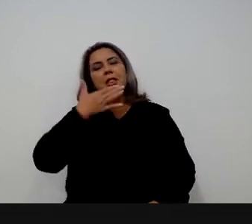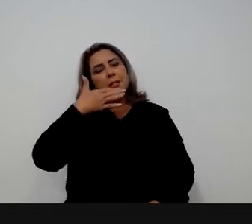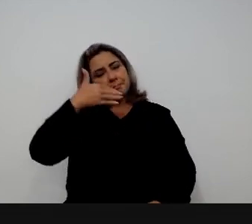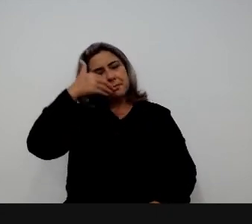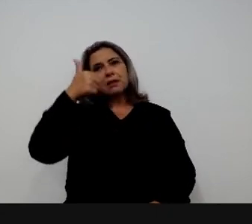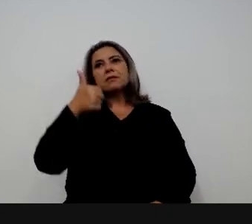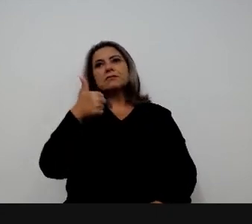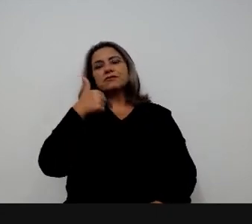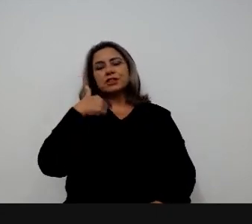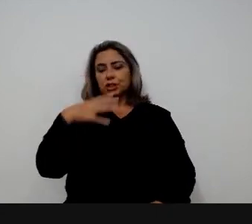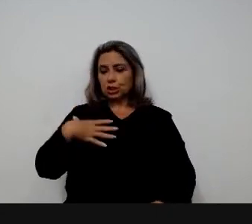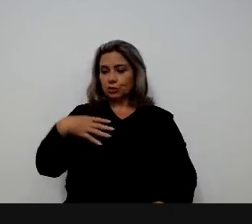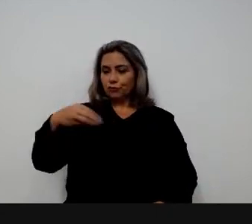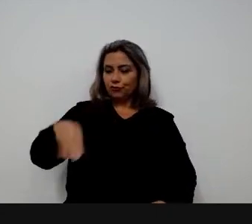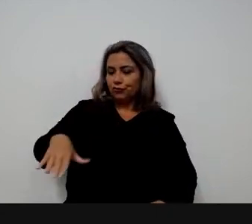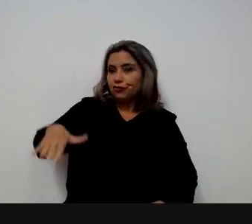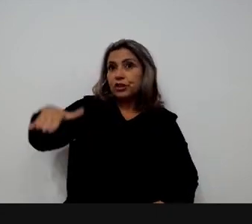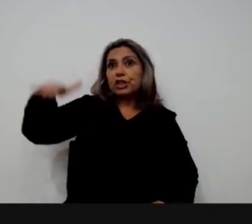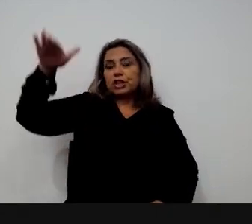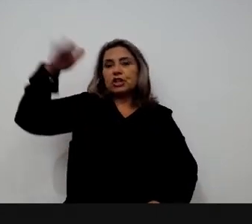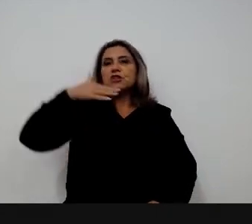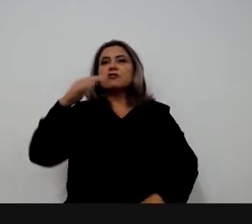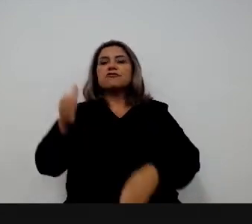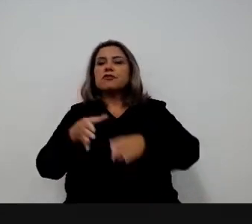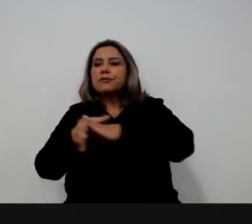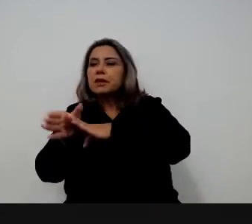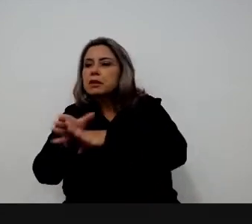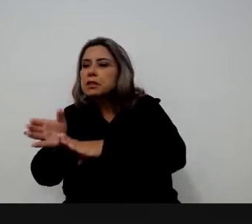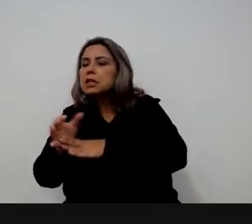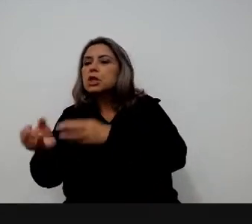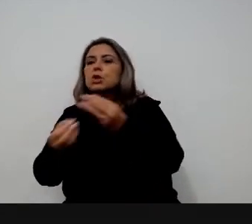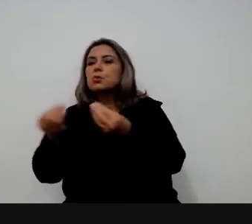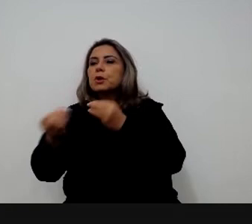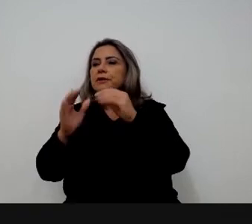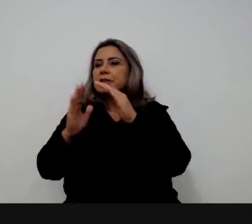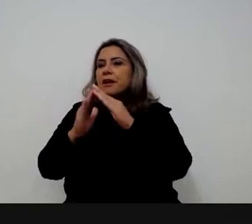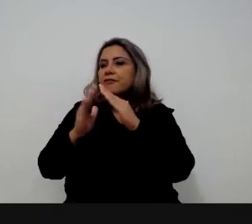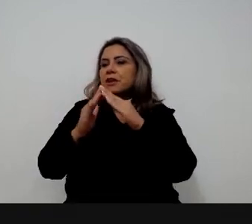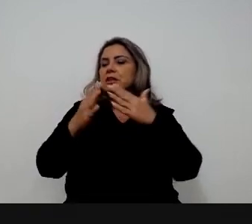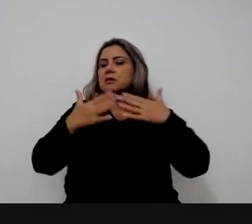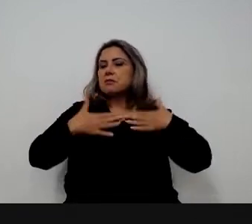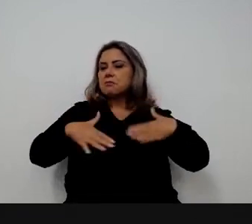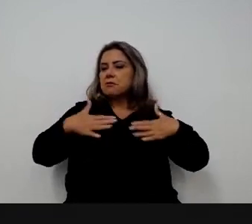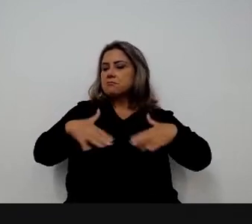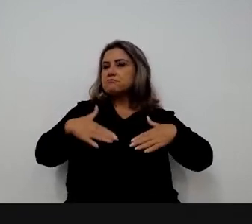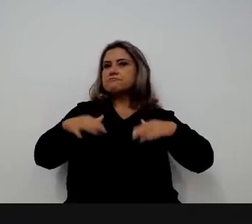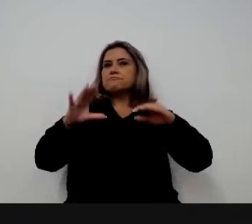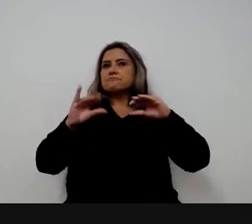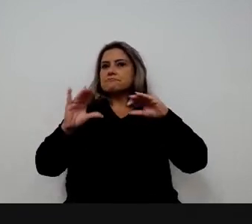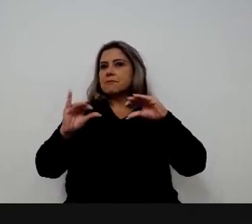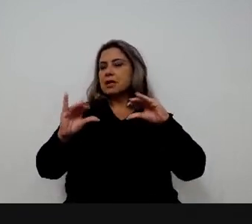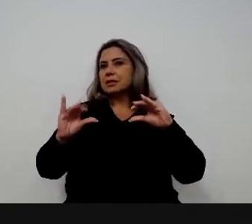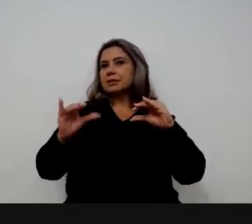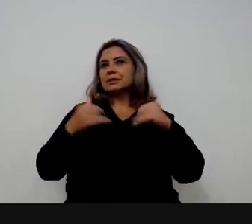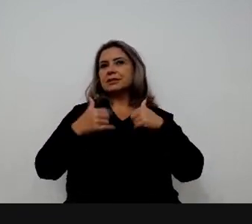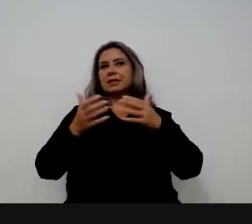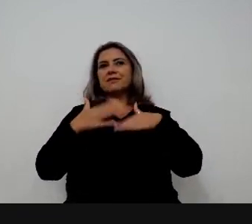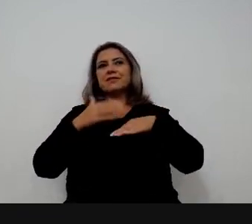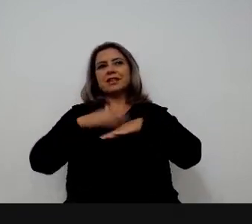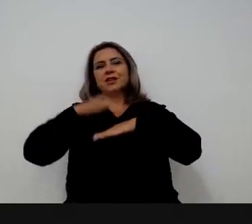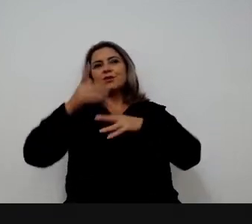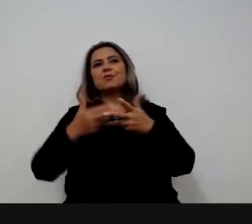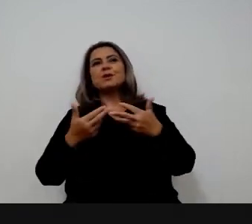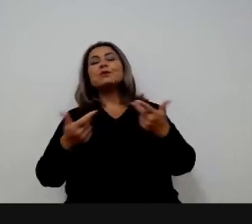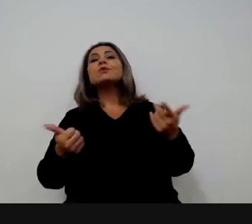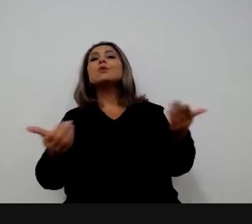vida seus filhos vão ter uma educação melhor você vai ter uma casa melhor você vai ter mais conforto material você vai ter mais abundância